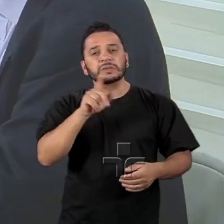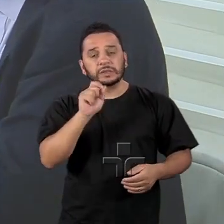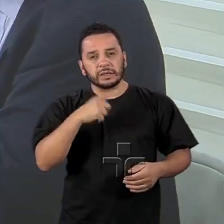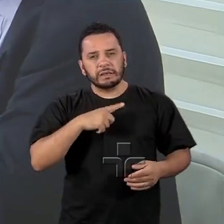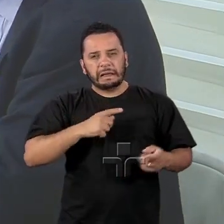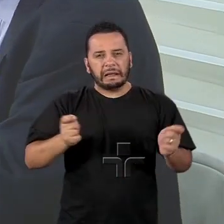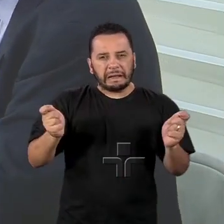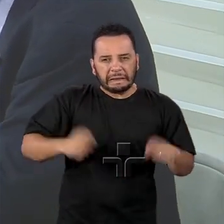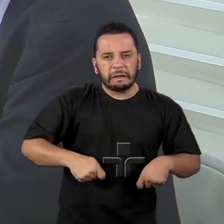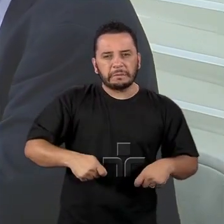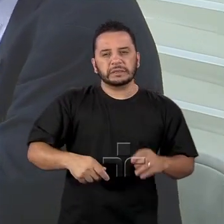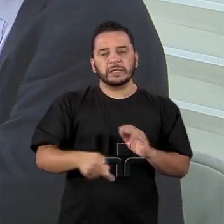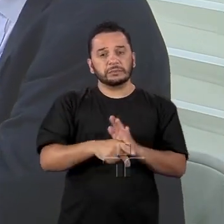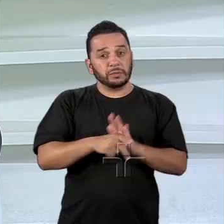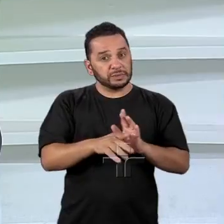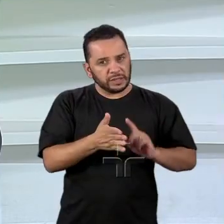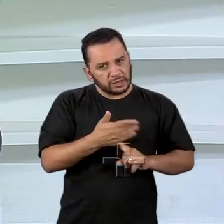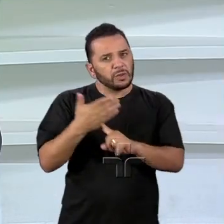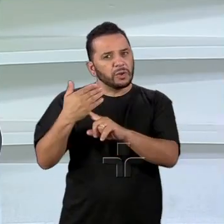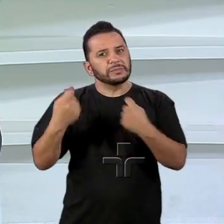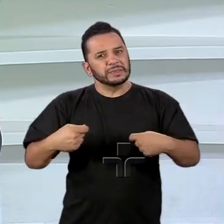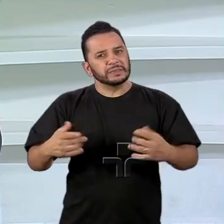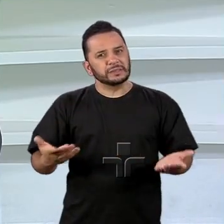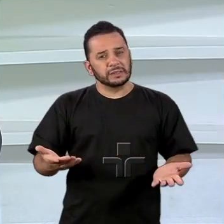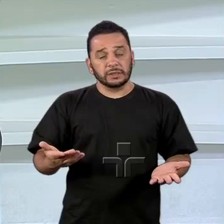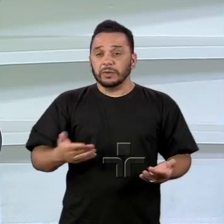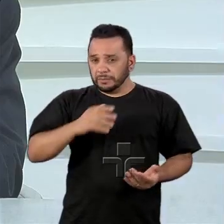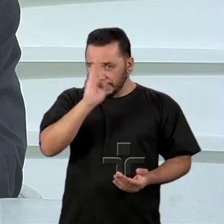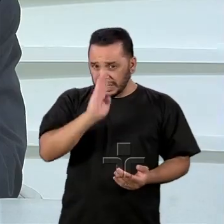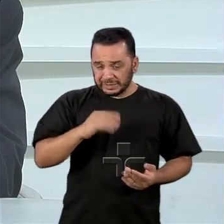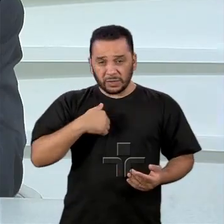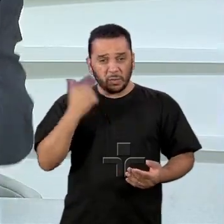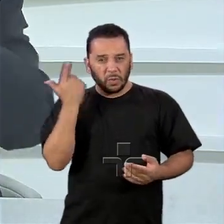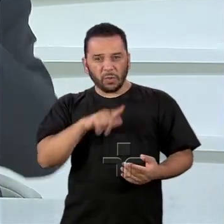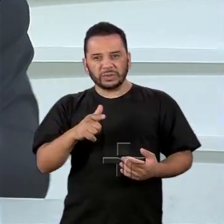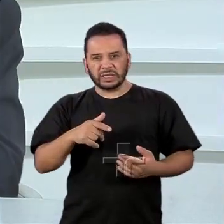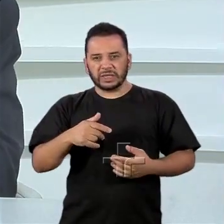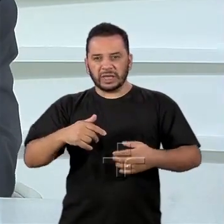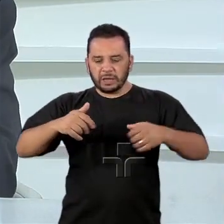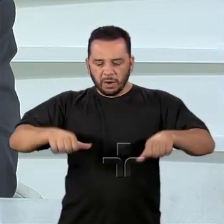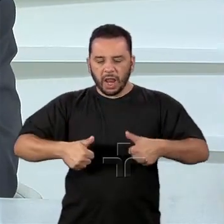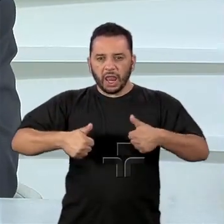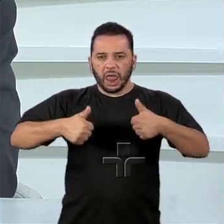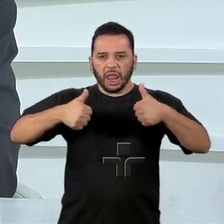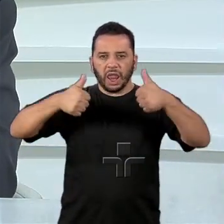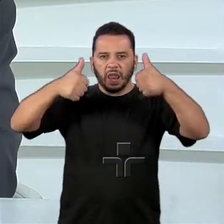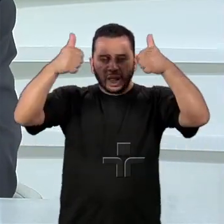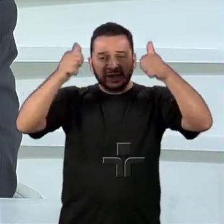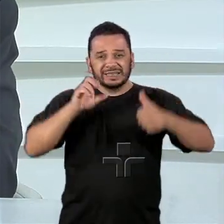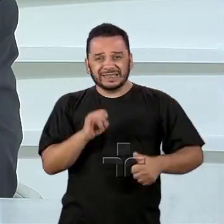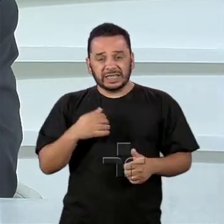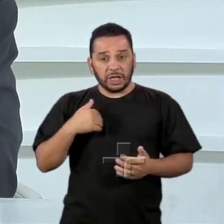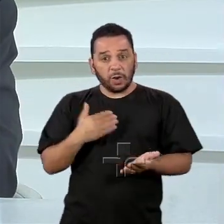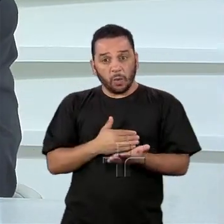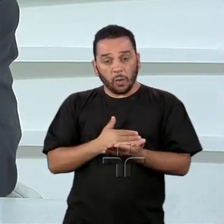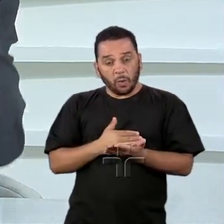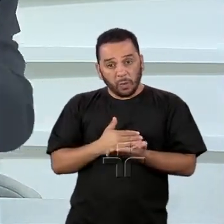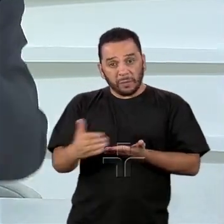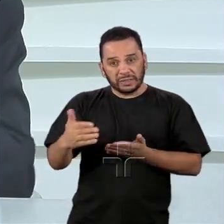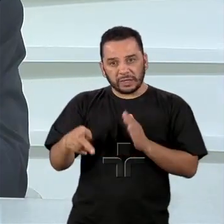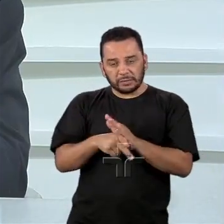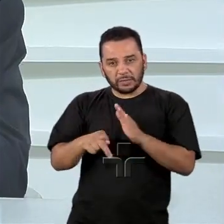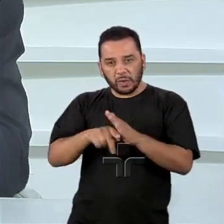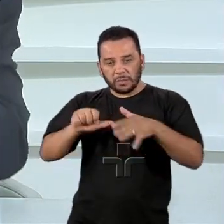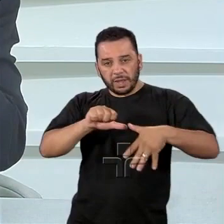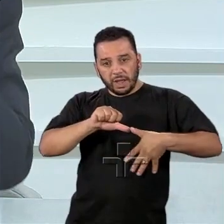capacidade industrial tecnológica. O Brasil só vai ocupar esse papel no mundo se consegue realmente se articular com a América do Sul. Isso